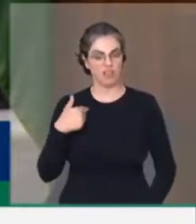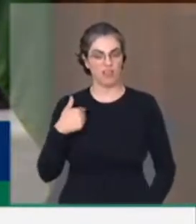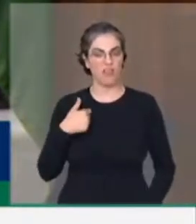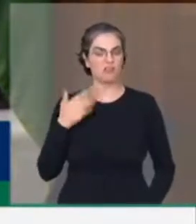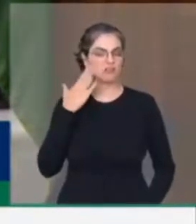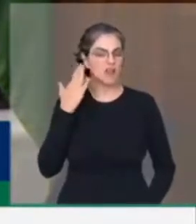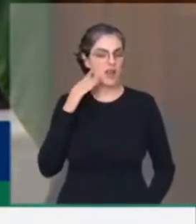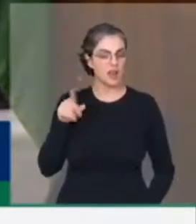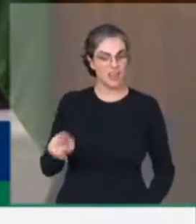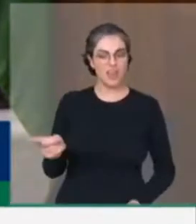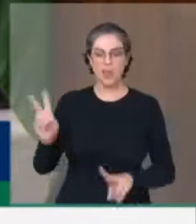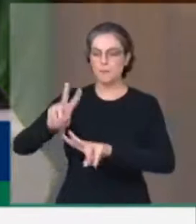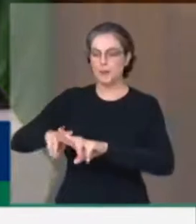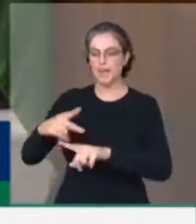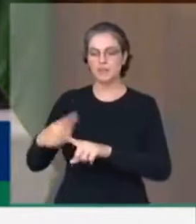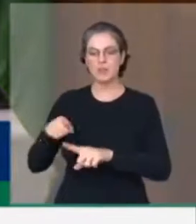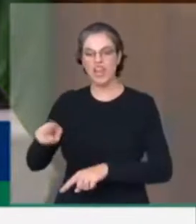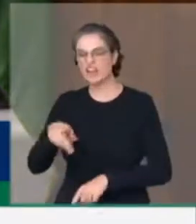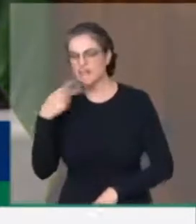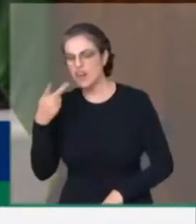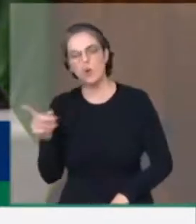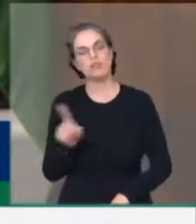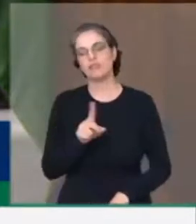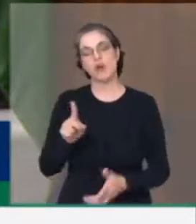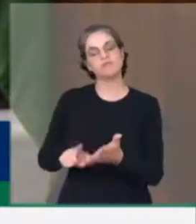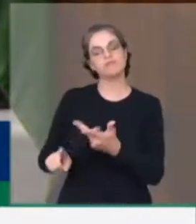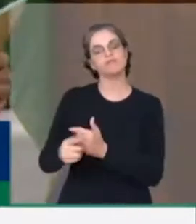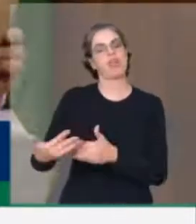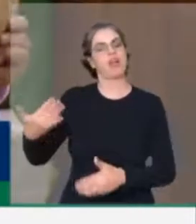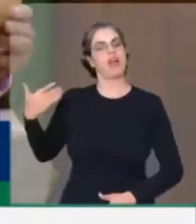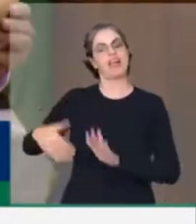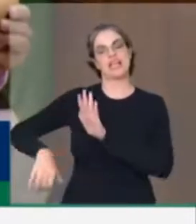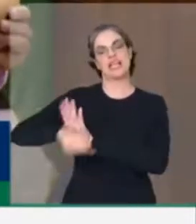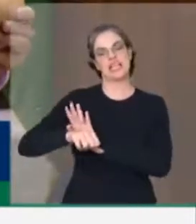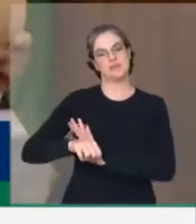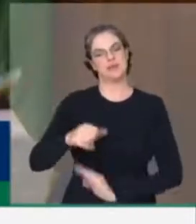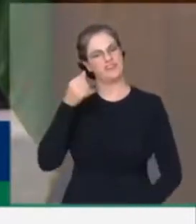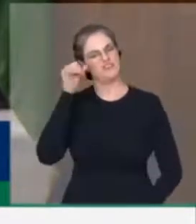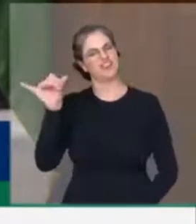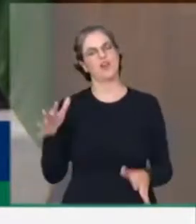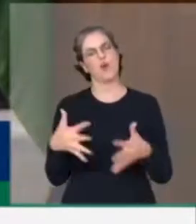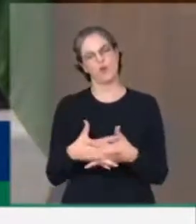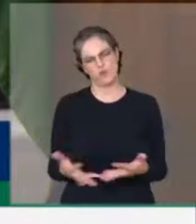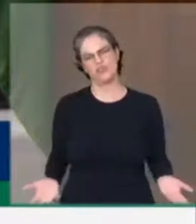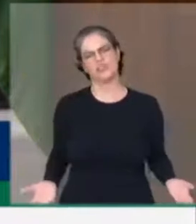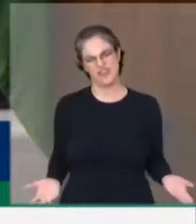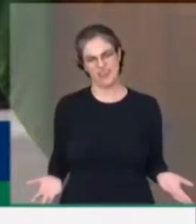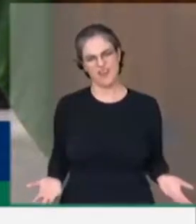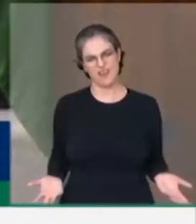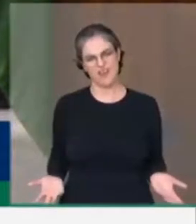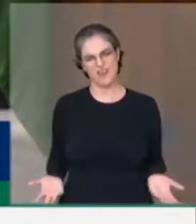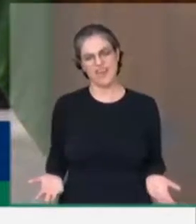preso não pelo que ele falou, mas pelos crimes que ele cometeu. Não vamos confundir liberdade de expressão.